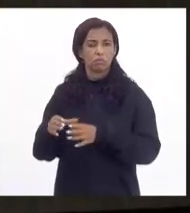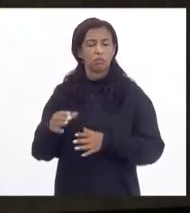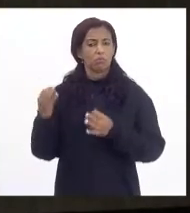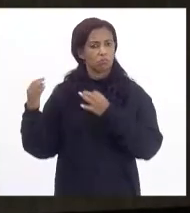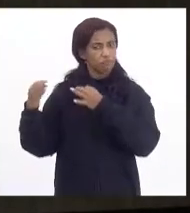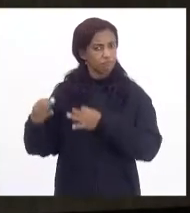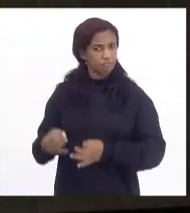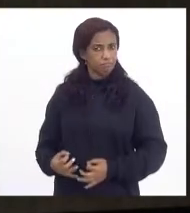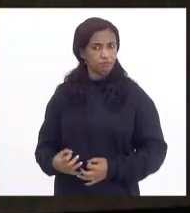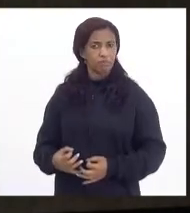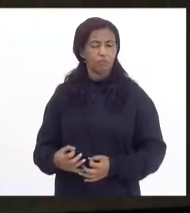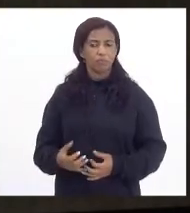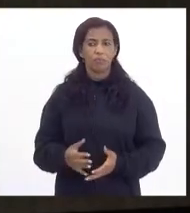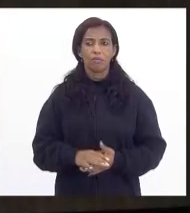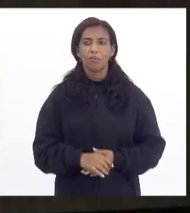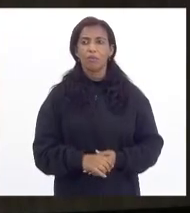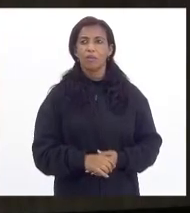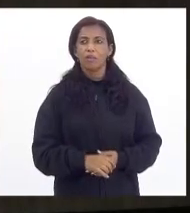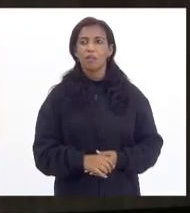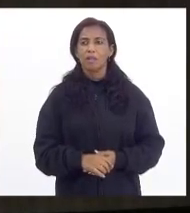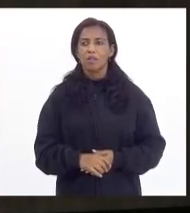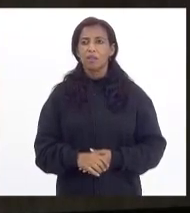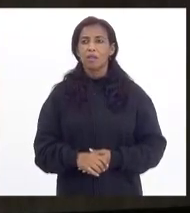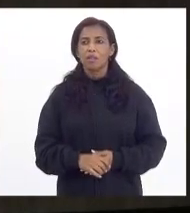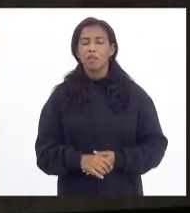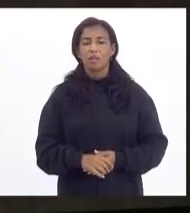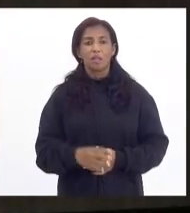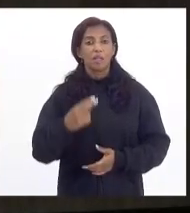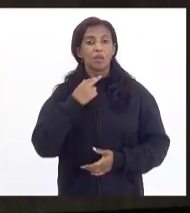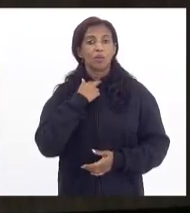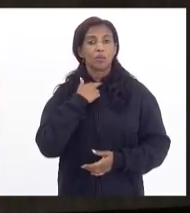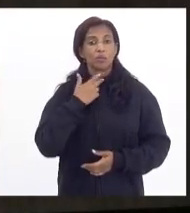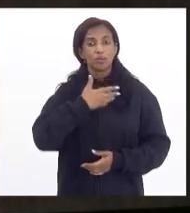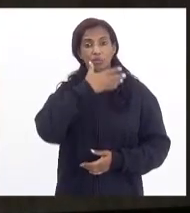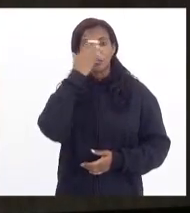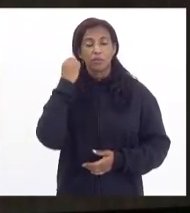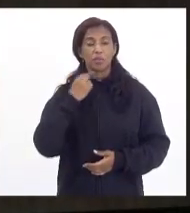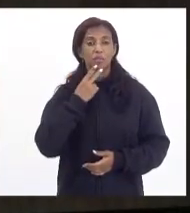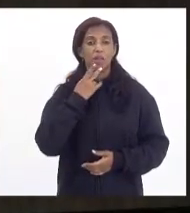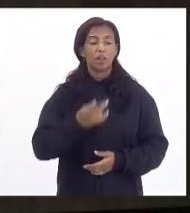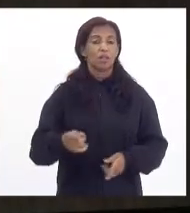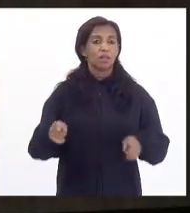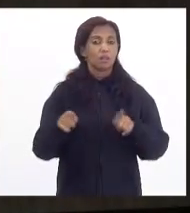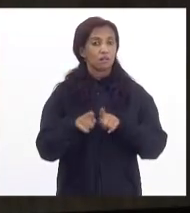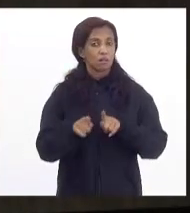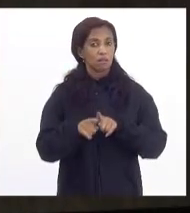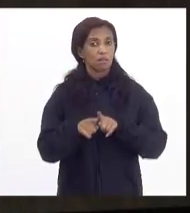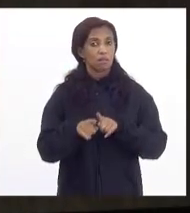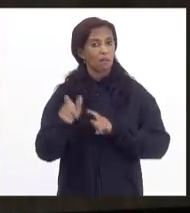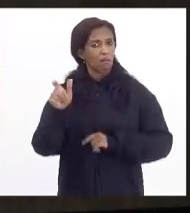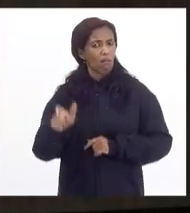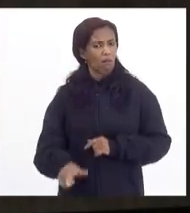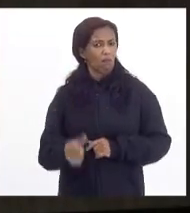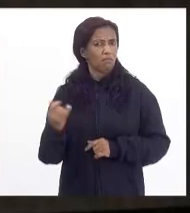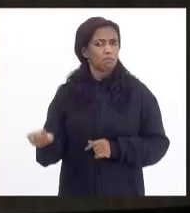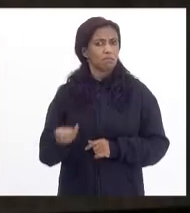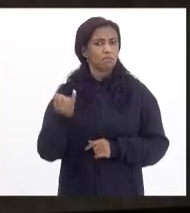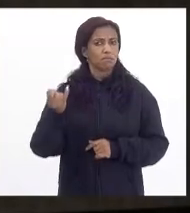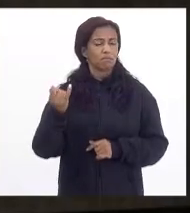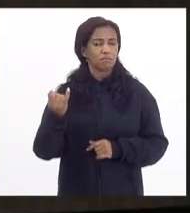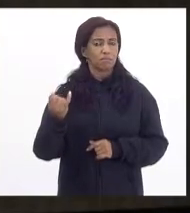impecável que eu podia deixar de ressaltar que é também inédita esta